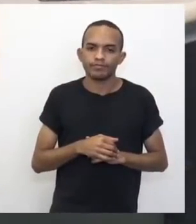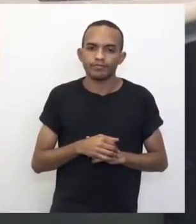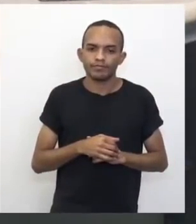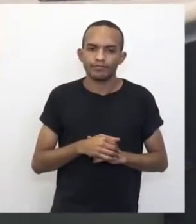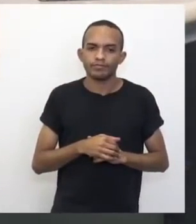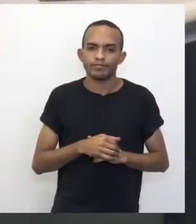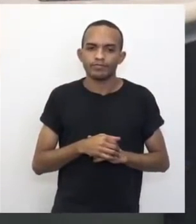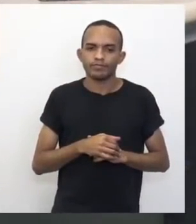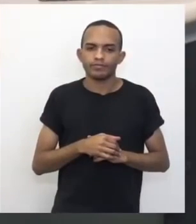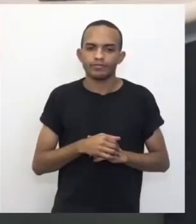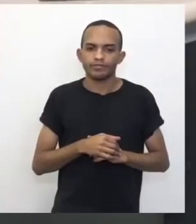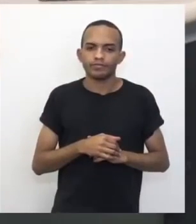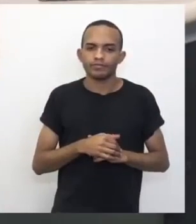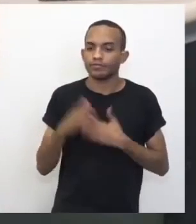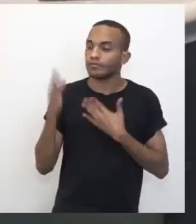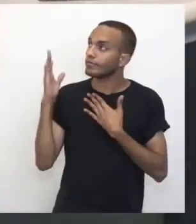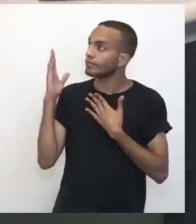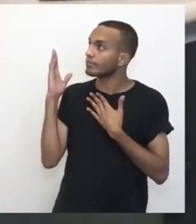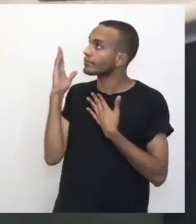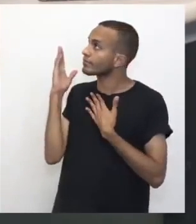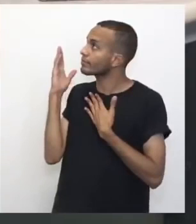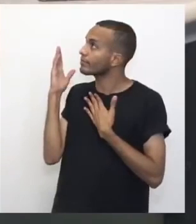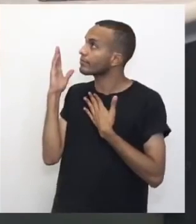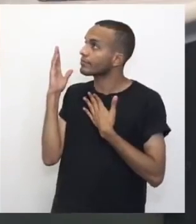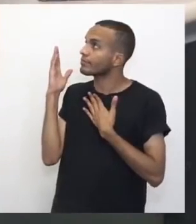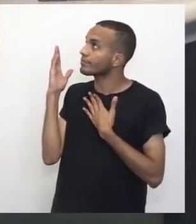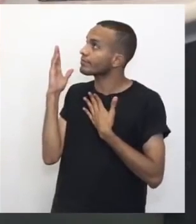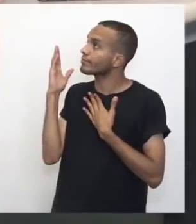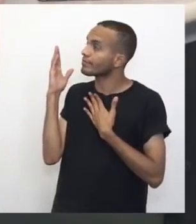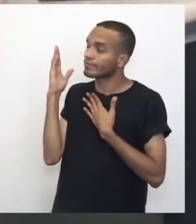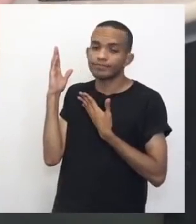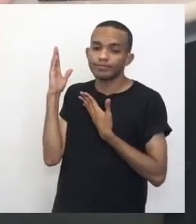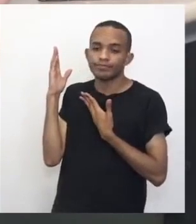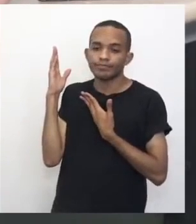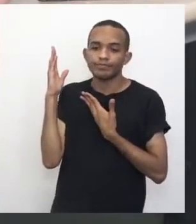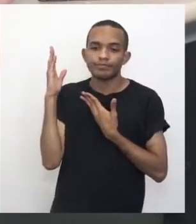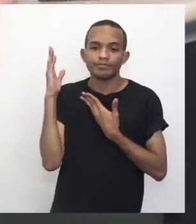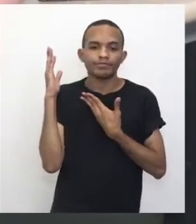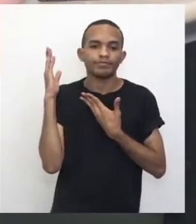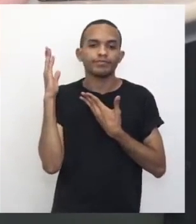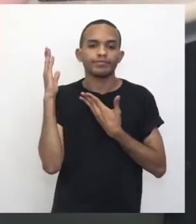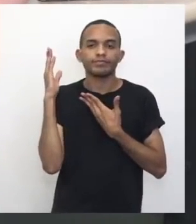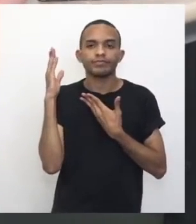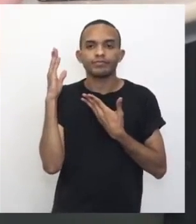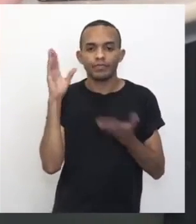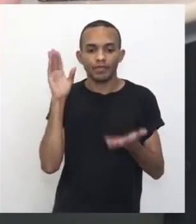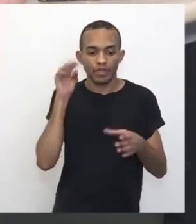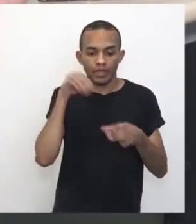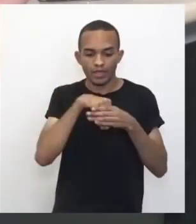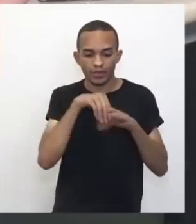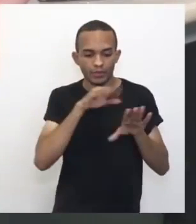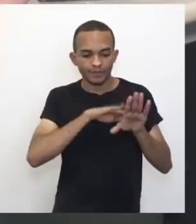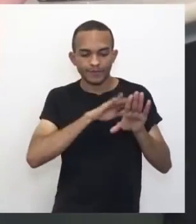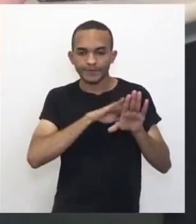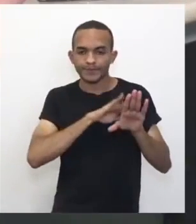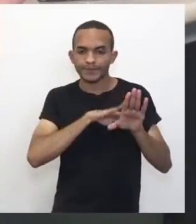essa parte aqui, ó. Então, essa parte interna aqui, você fixa aqui do outro lado, ó. Tá vendo? Fixei